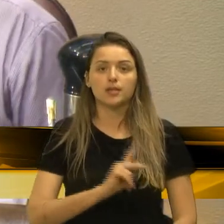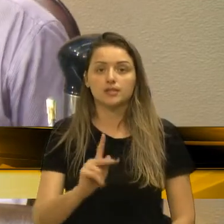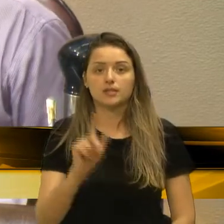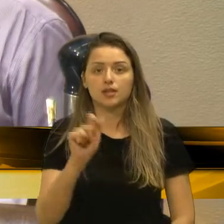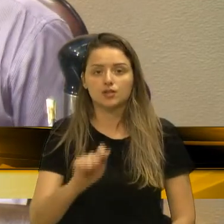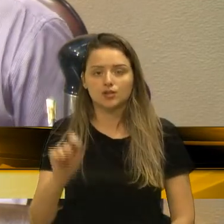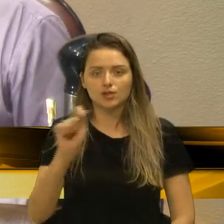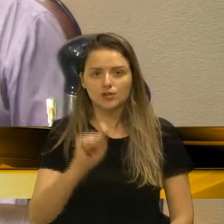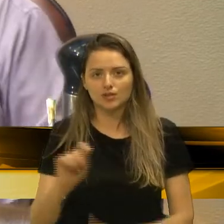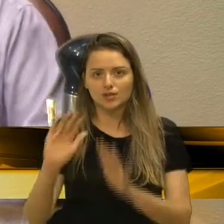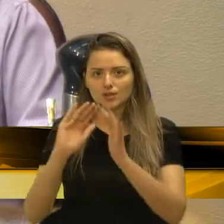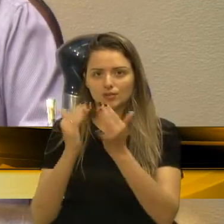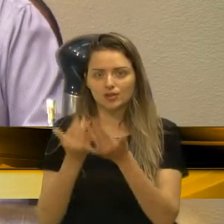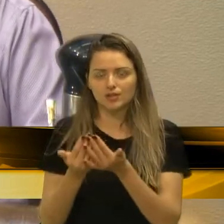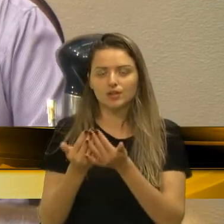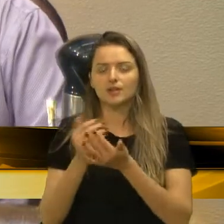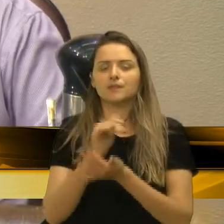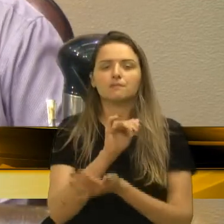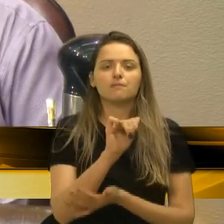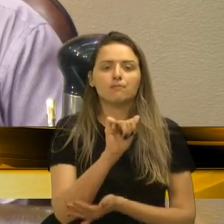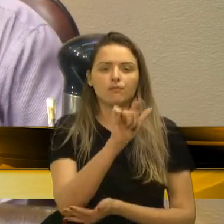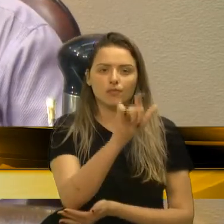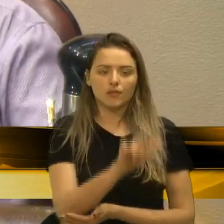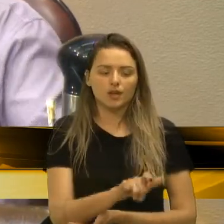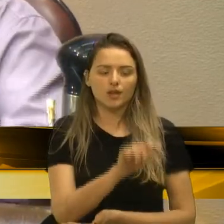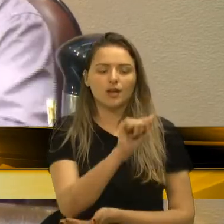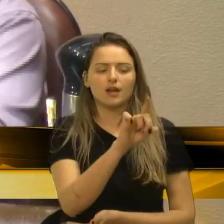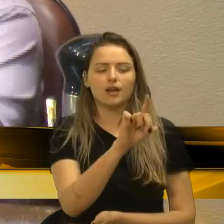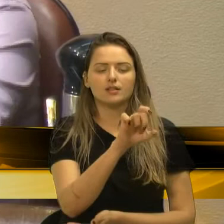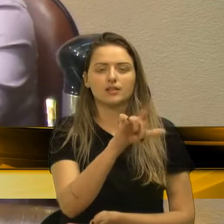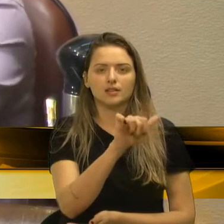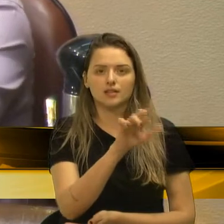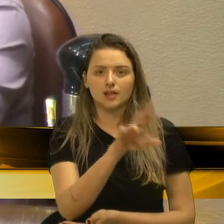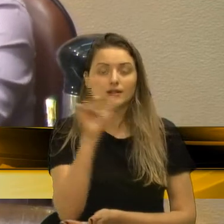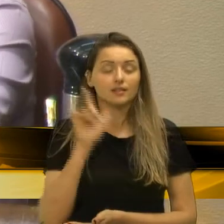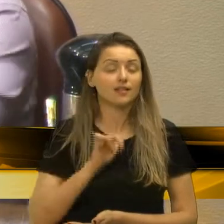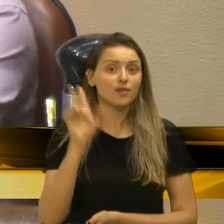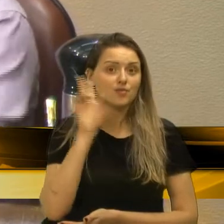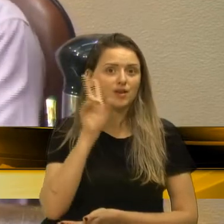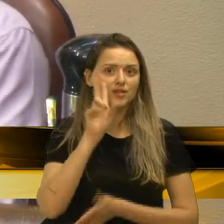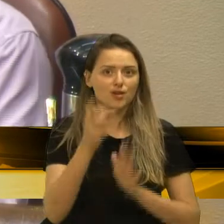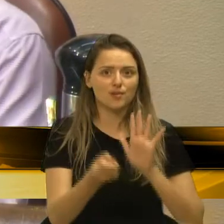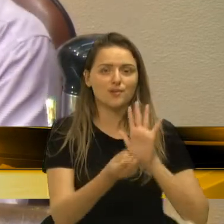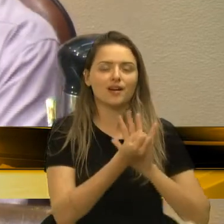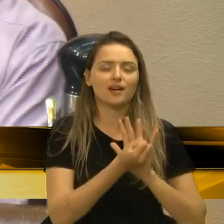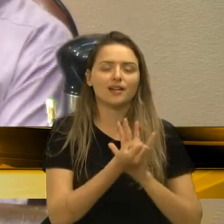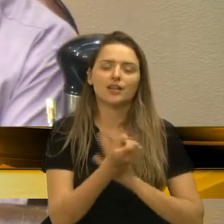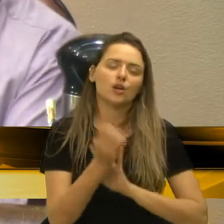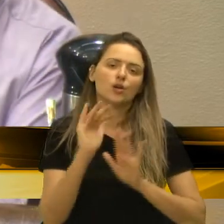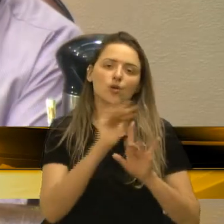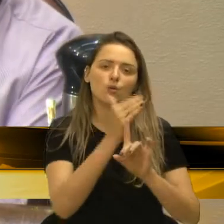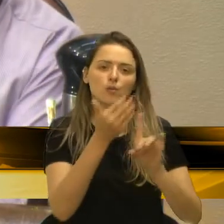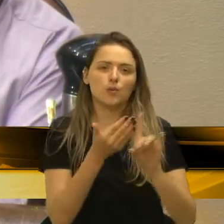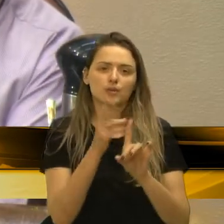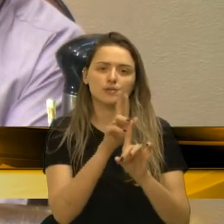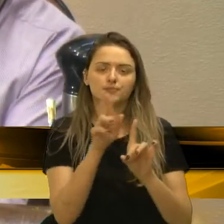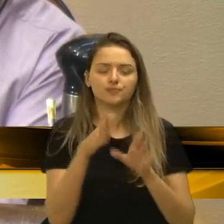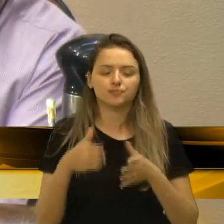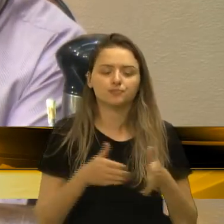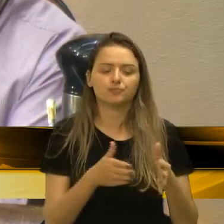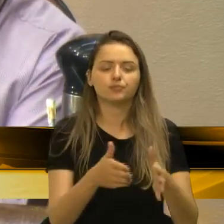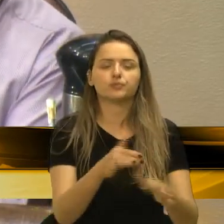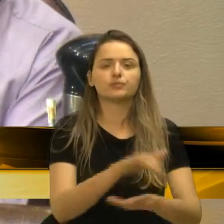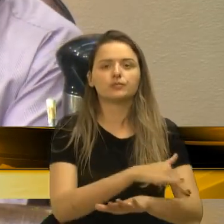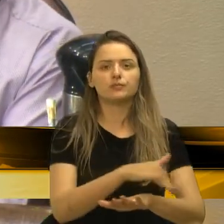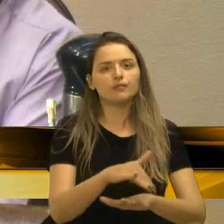e Mestres. Então, o Adelar tem uma história brilhante que está sendo gravada com uma simples homenagem de um nome de rua para